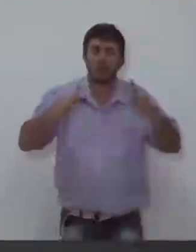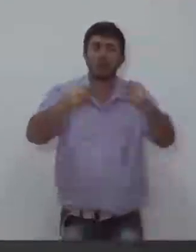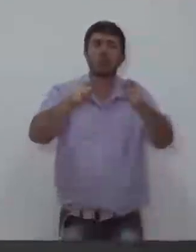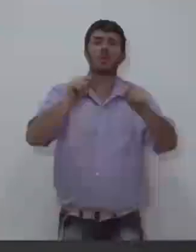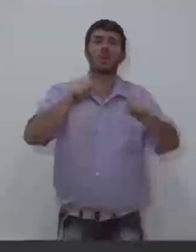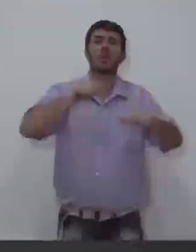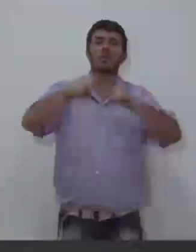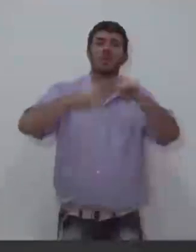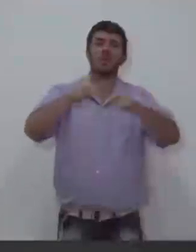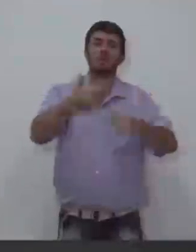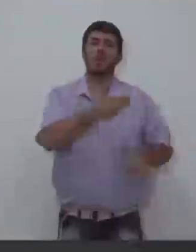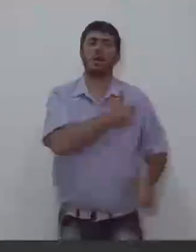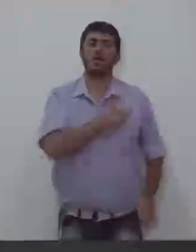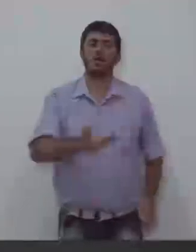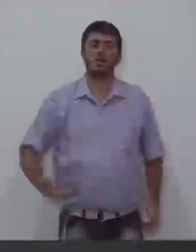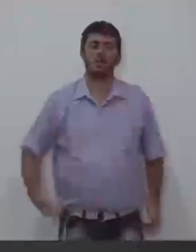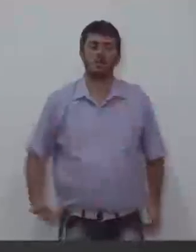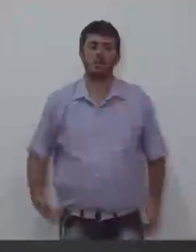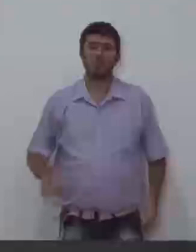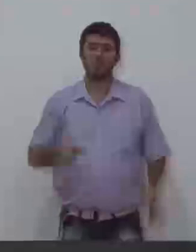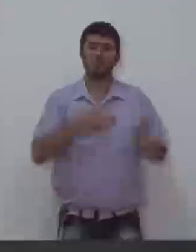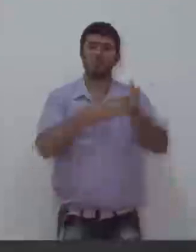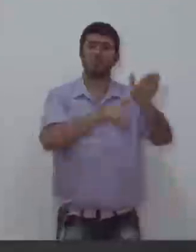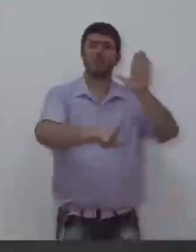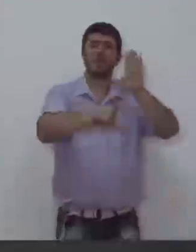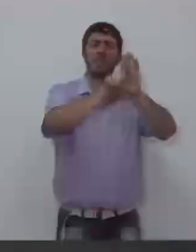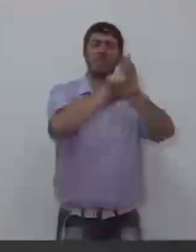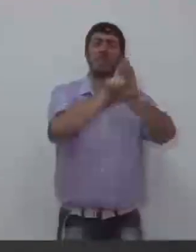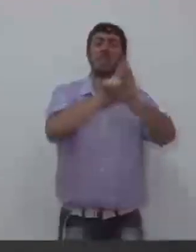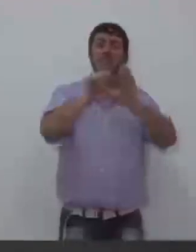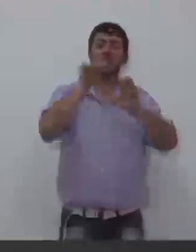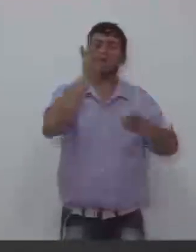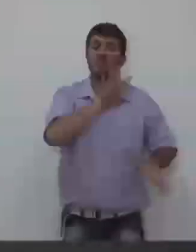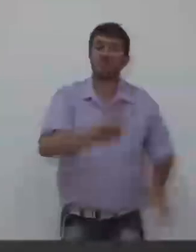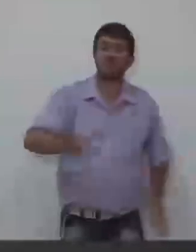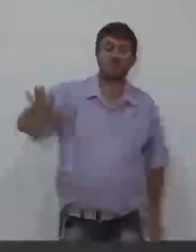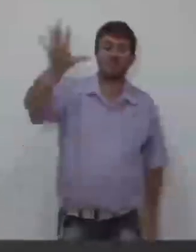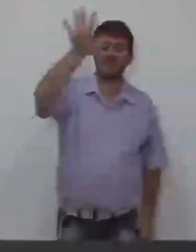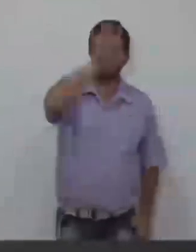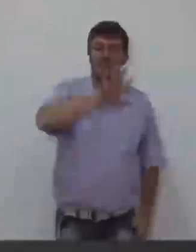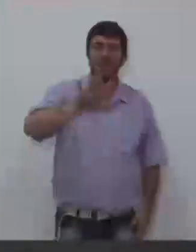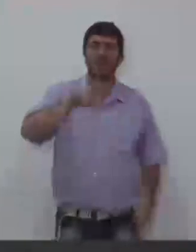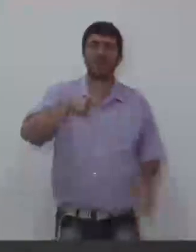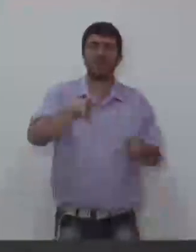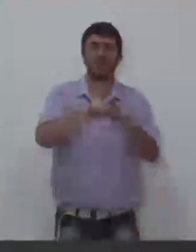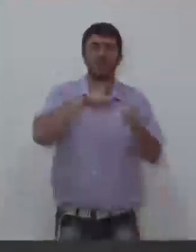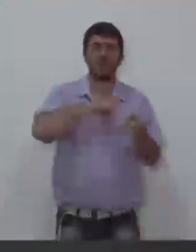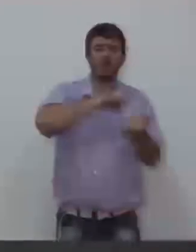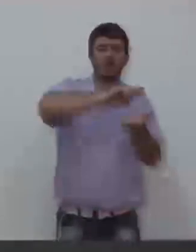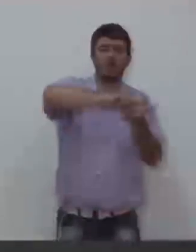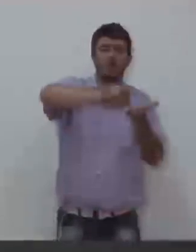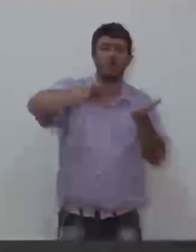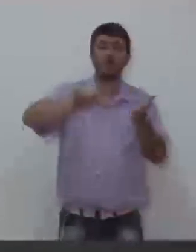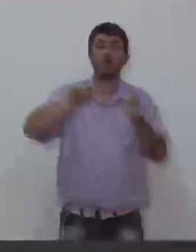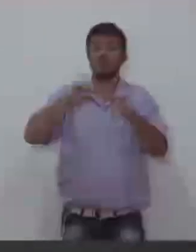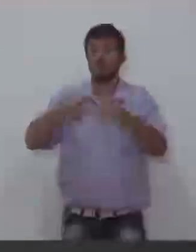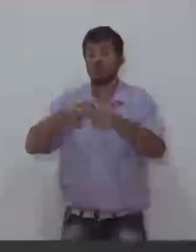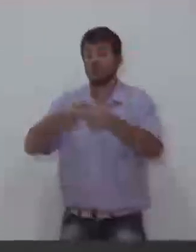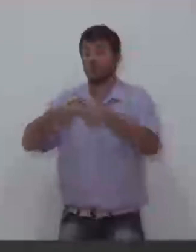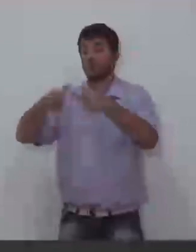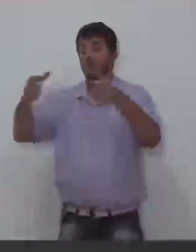previsto na Lei Federal nº 13.460, 26 de junho de 2017, e da outras providências. Coro, maioria simples,